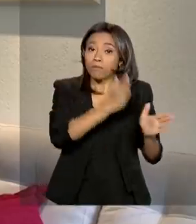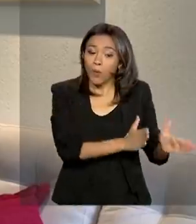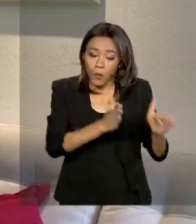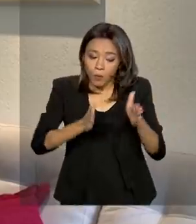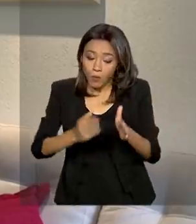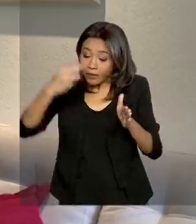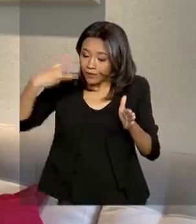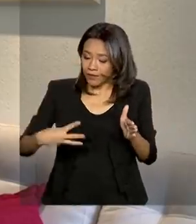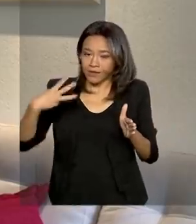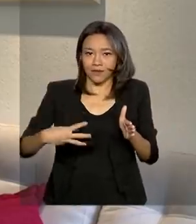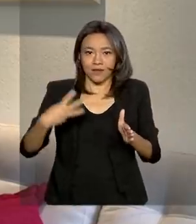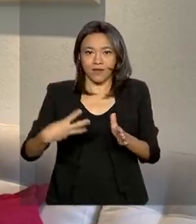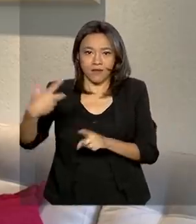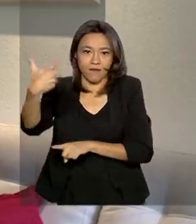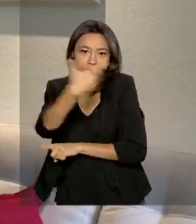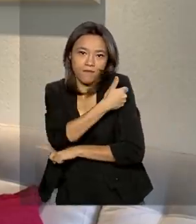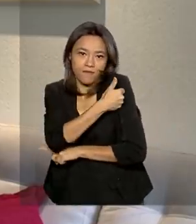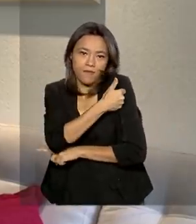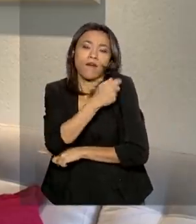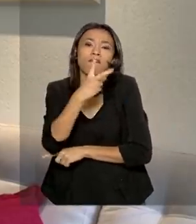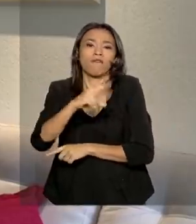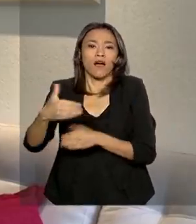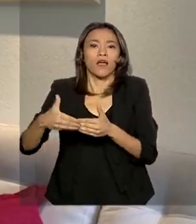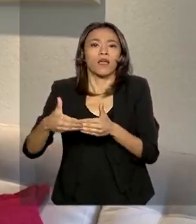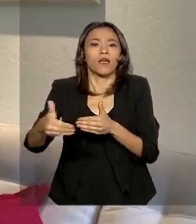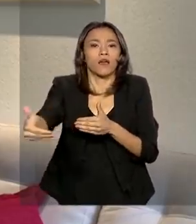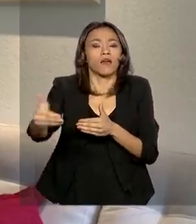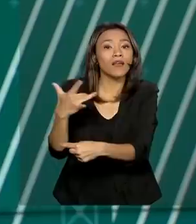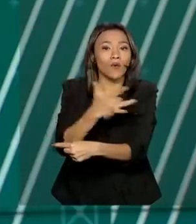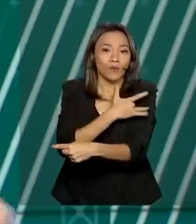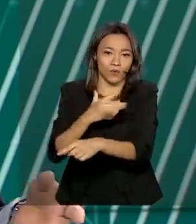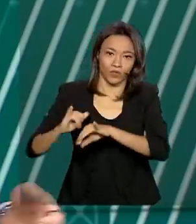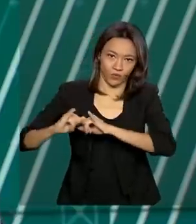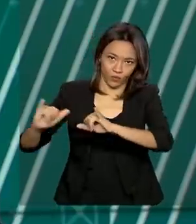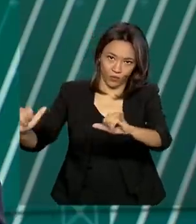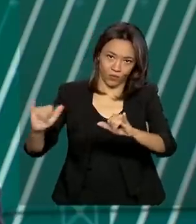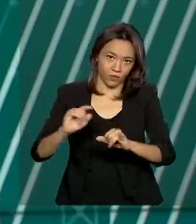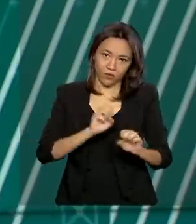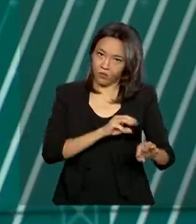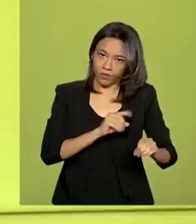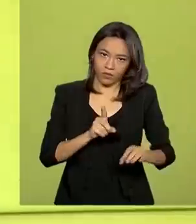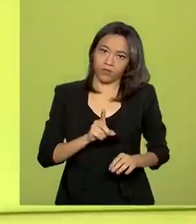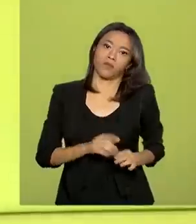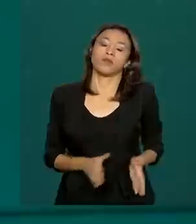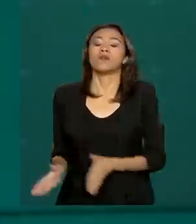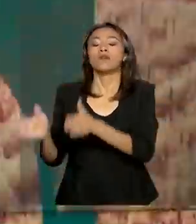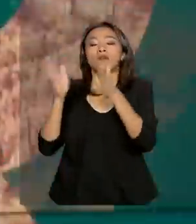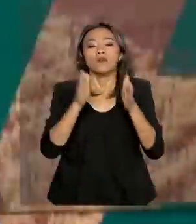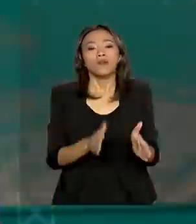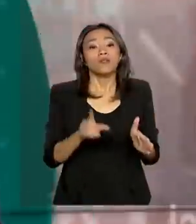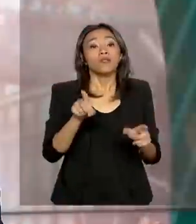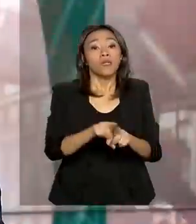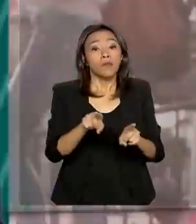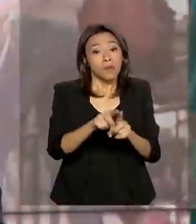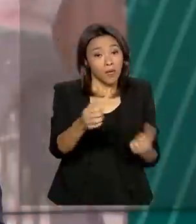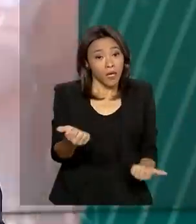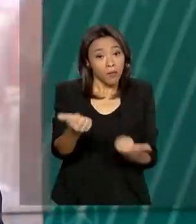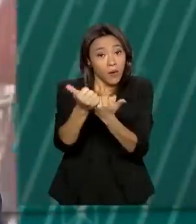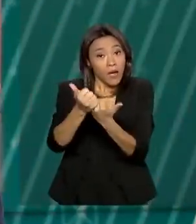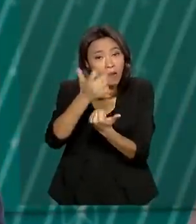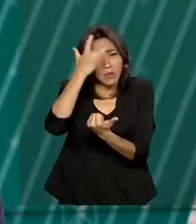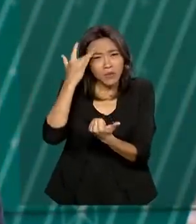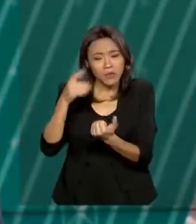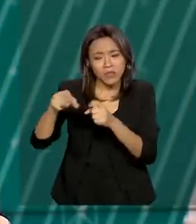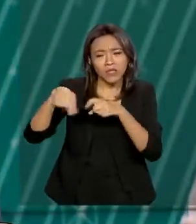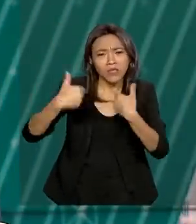vacinação contra a gripe tem início em 9 de maio. E para socorrer os pequenos e médios produtores rurais que tiveram